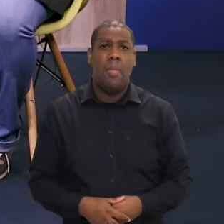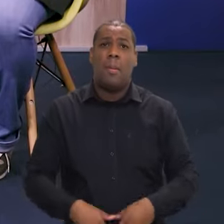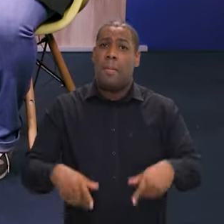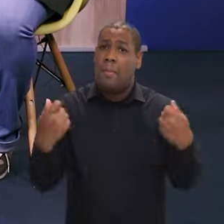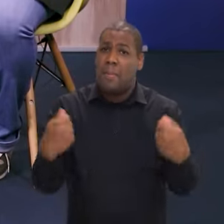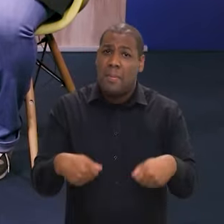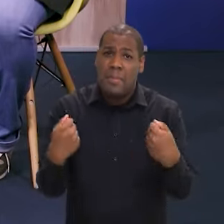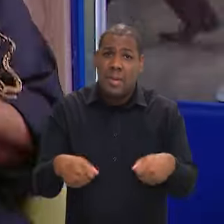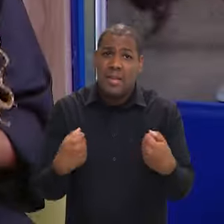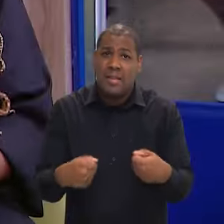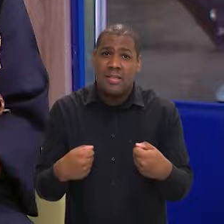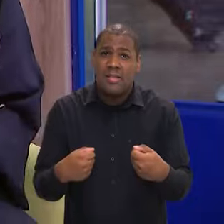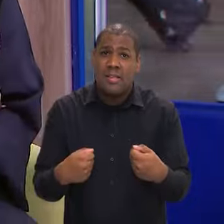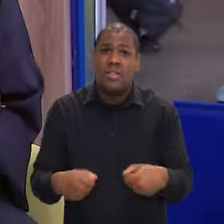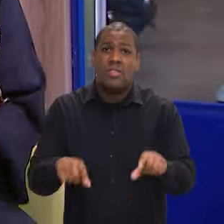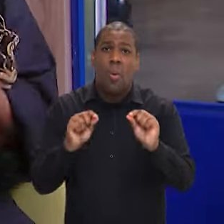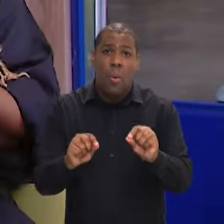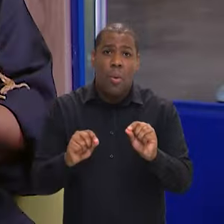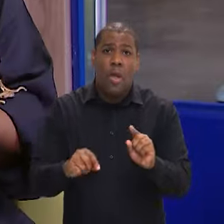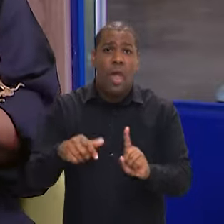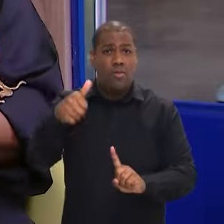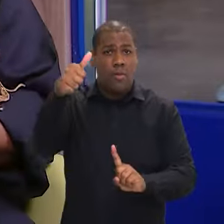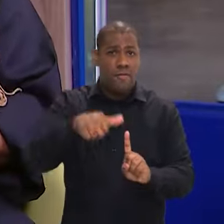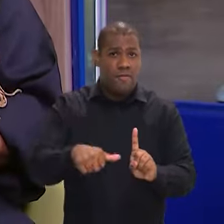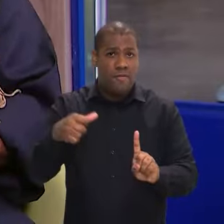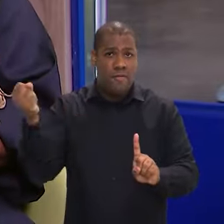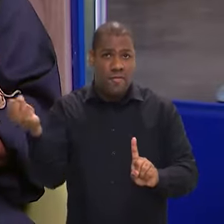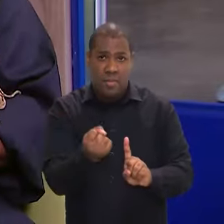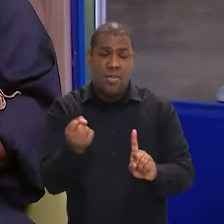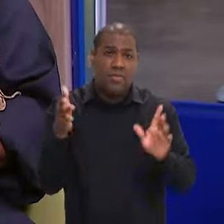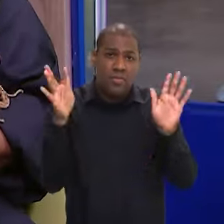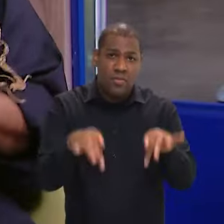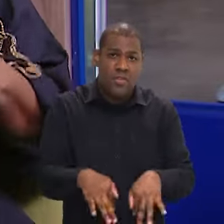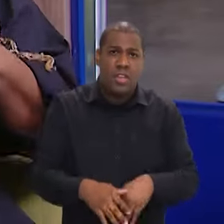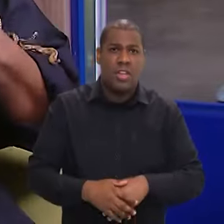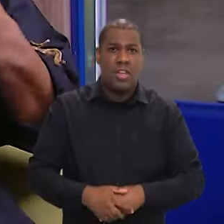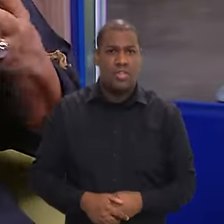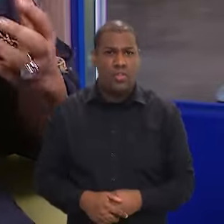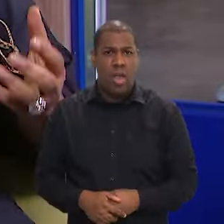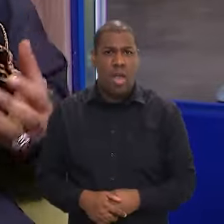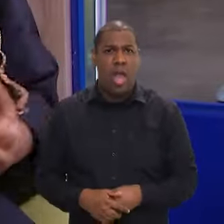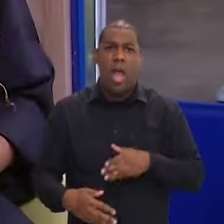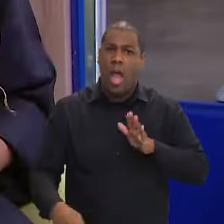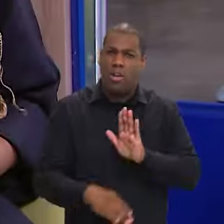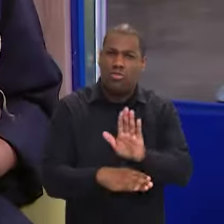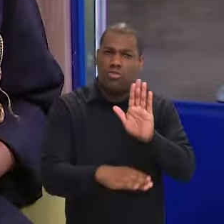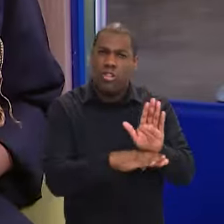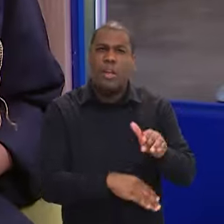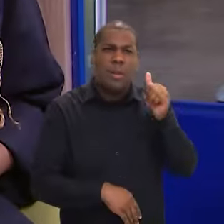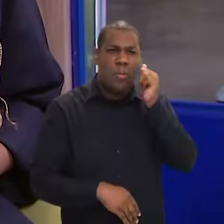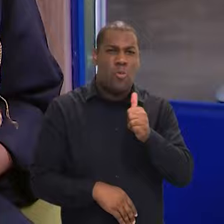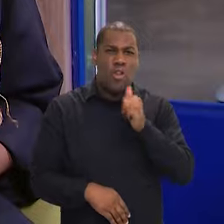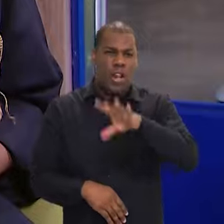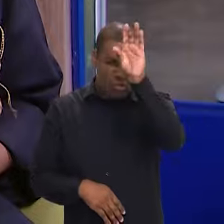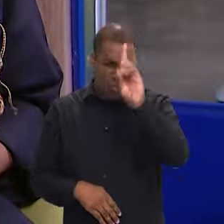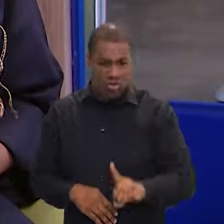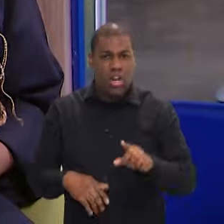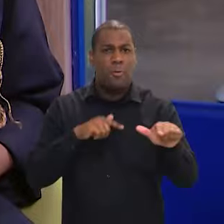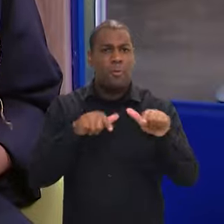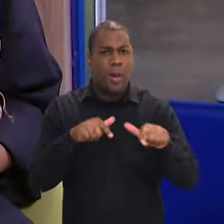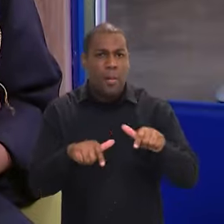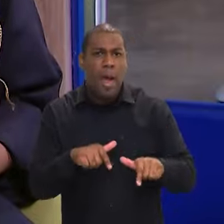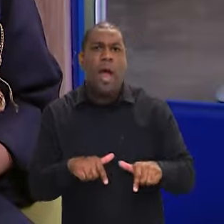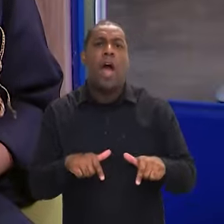entender que precisamos desconstruir essa ideia de posse em cima da mulher. A mulher tem que ter também a sua garantia de